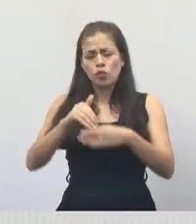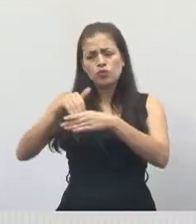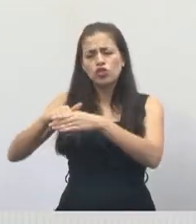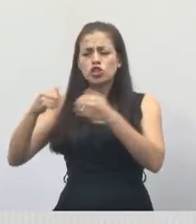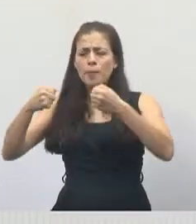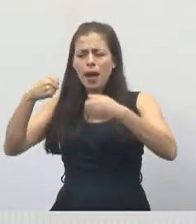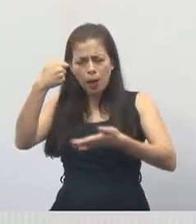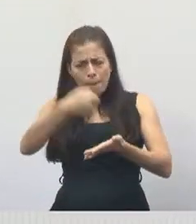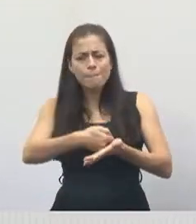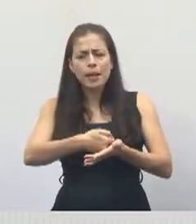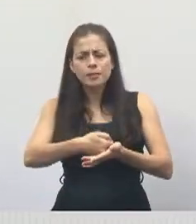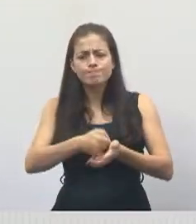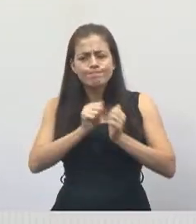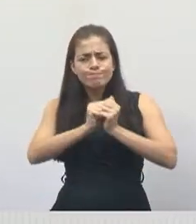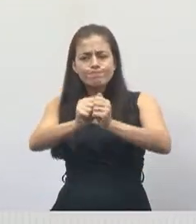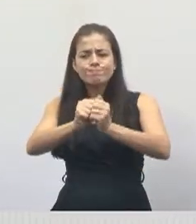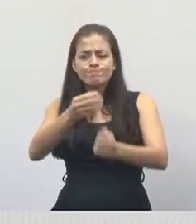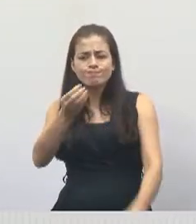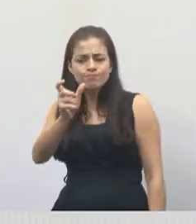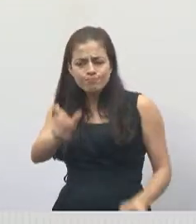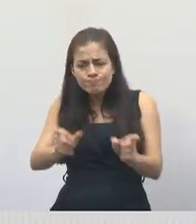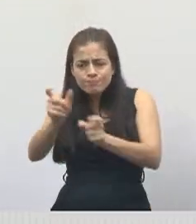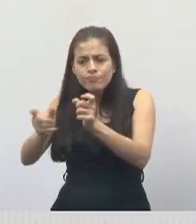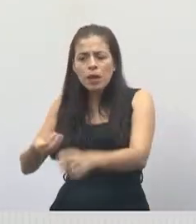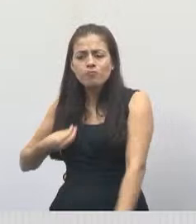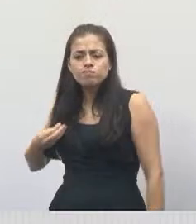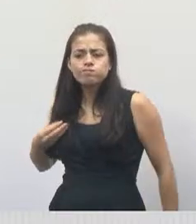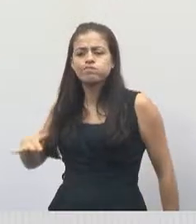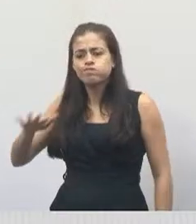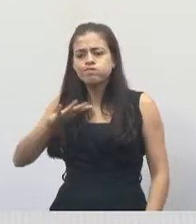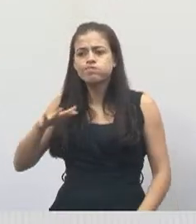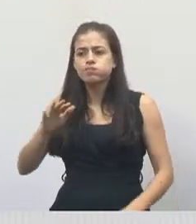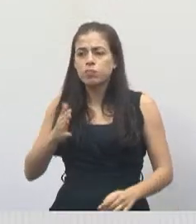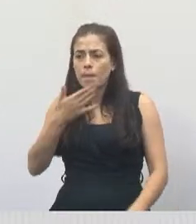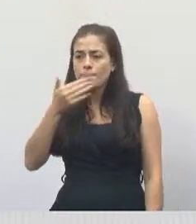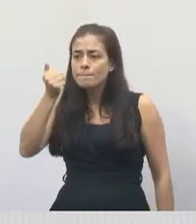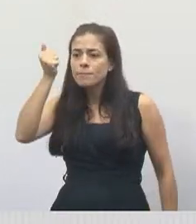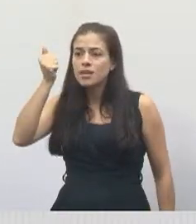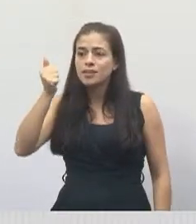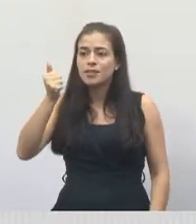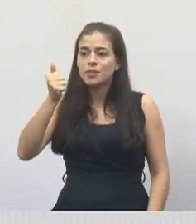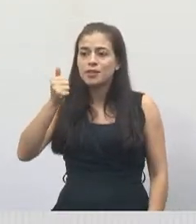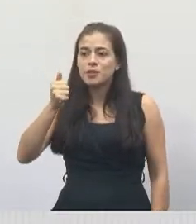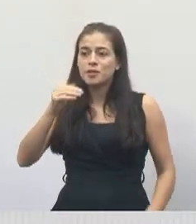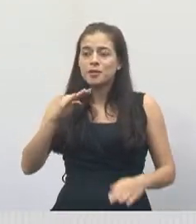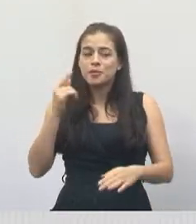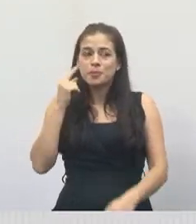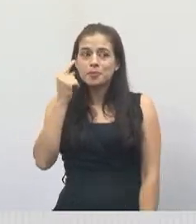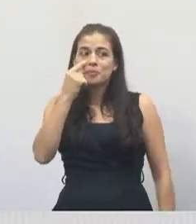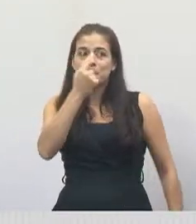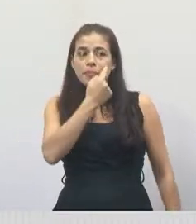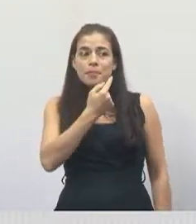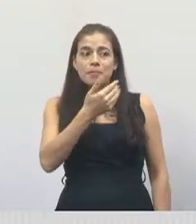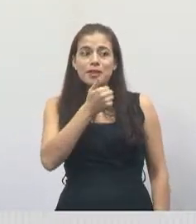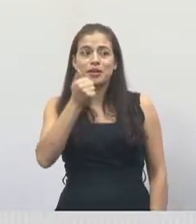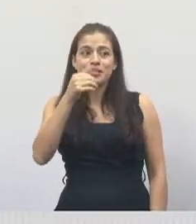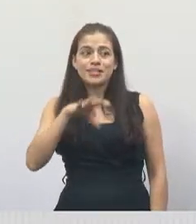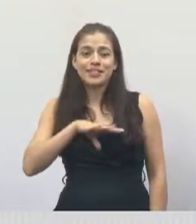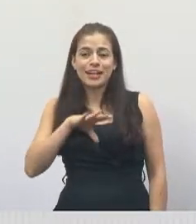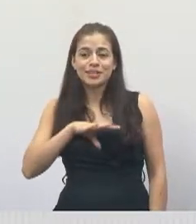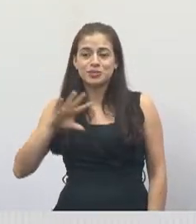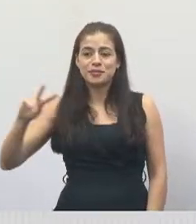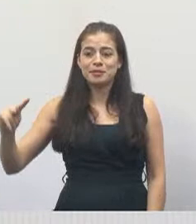Estamos juntos aí, morador, para fazer a melhor cidade, Parque Melua, a melhor cidade aqui de Jacarei, nosso Vale